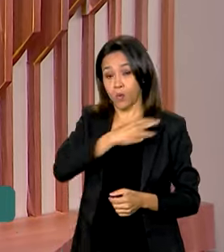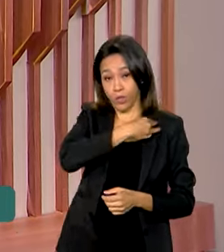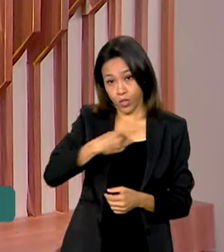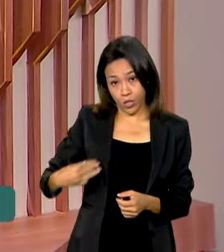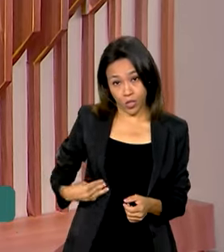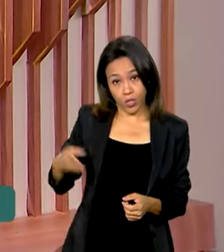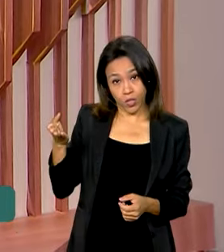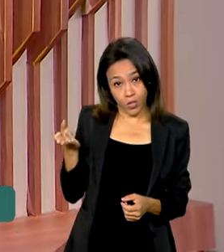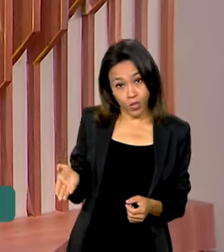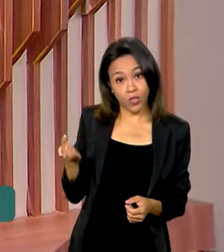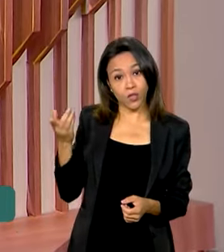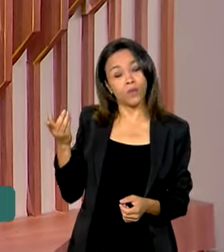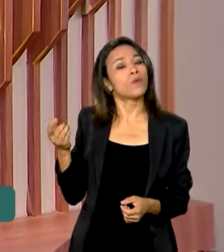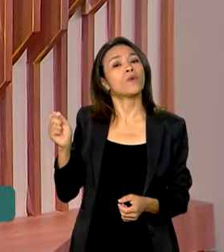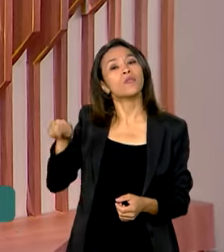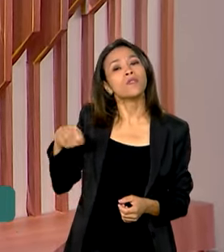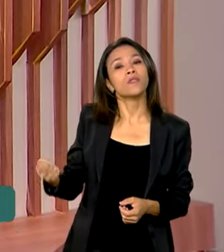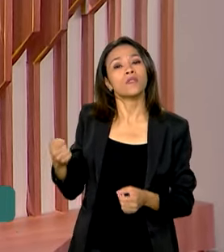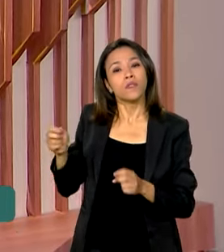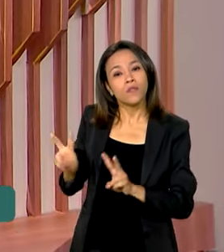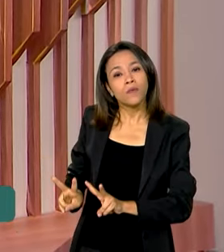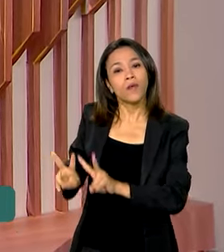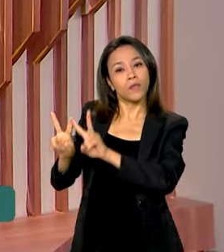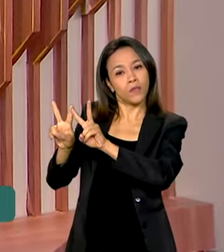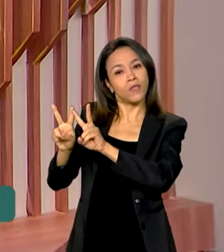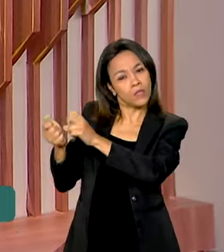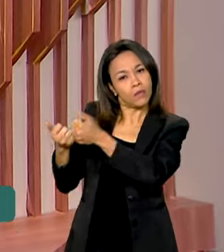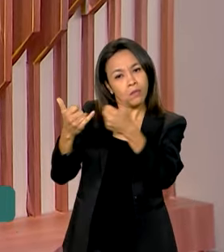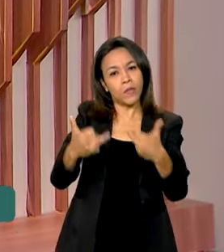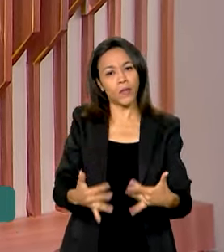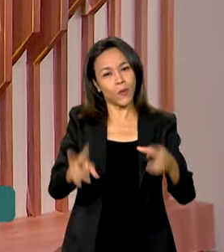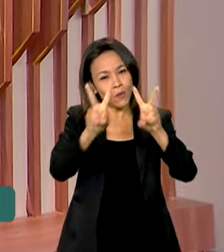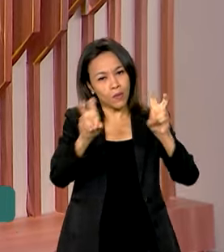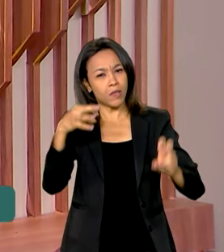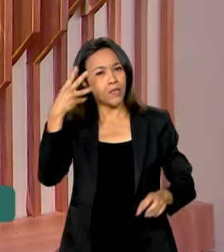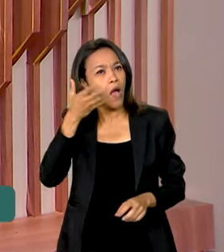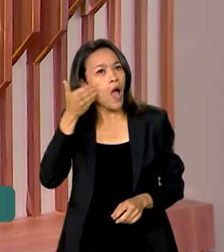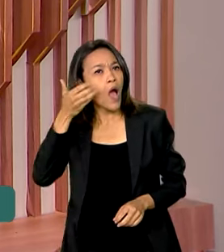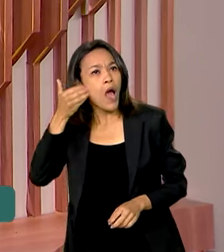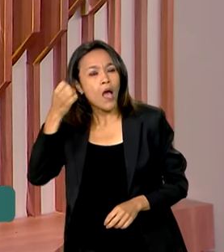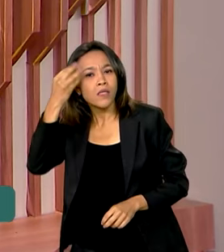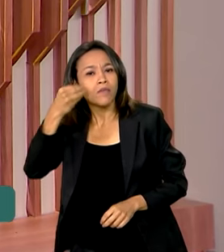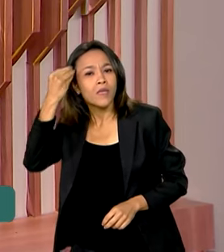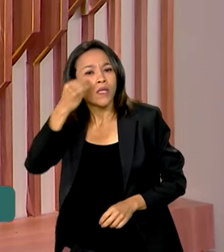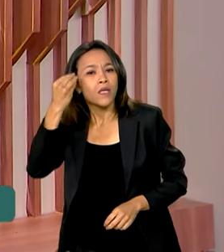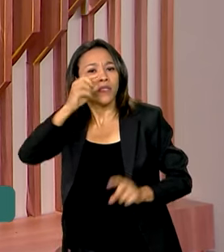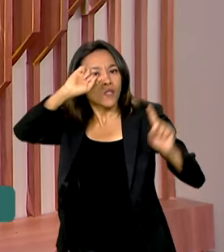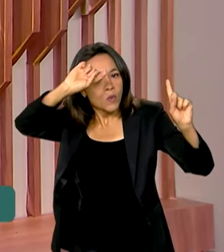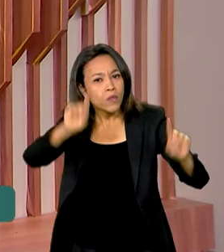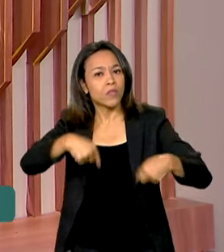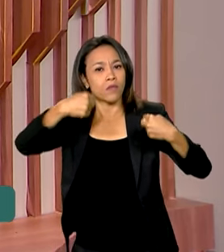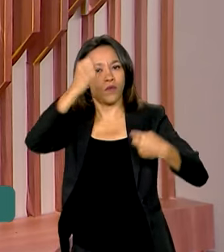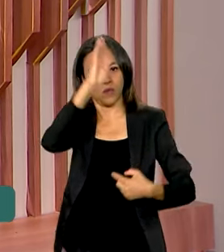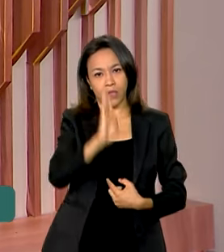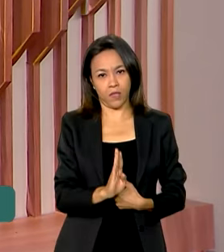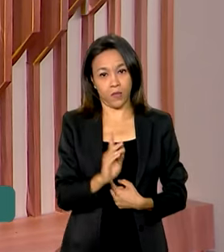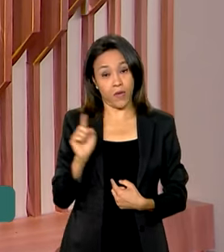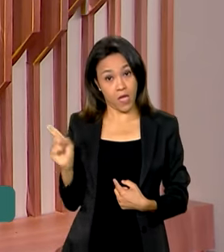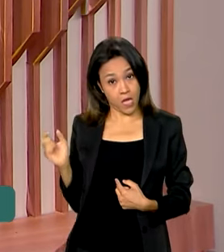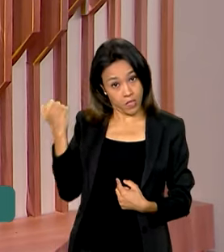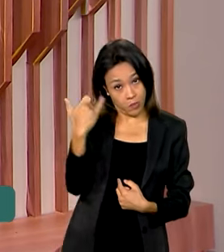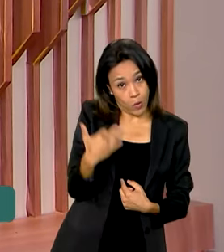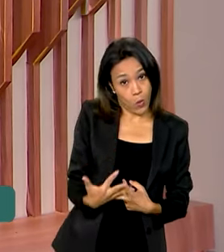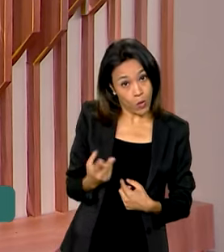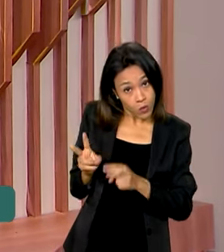Social, Família e Combate à Fome, Wellington Dias, falou sobre as experiências e os desafios do Brasil. Segundo ele, os